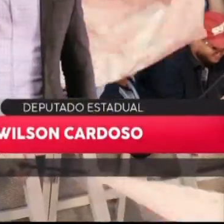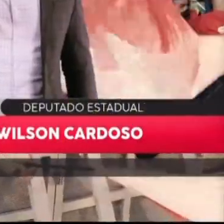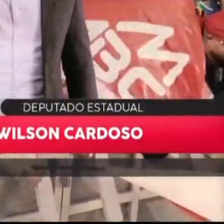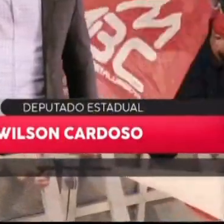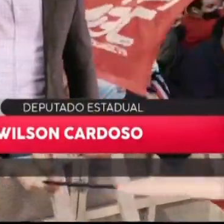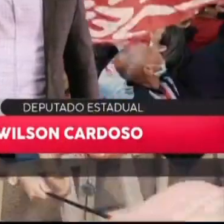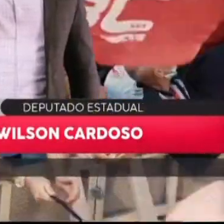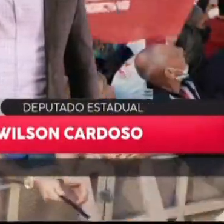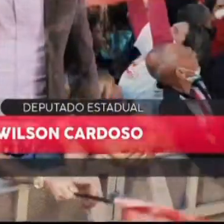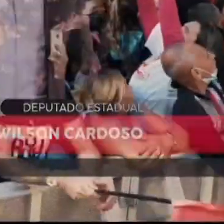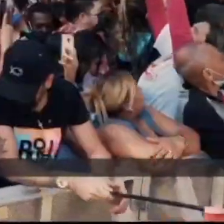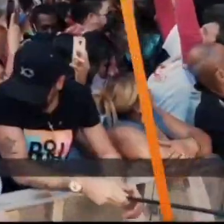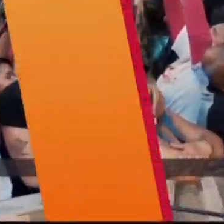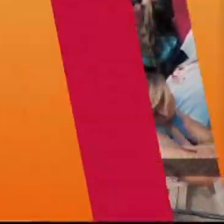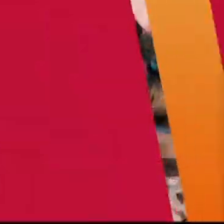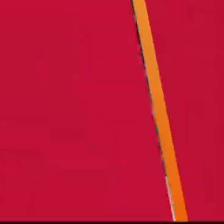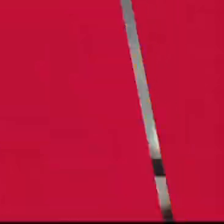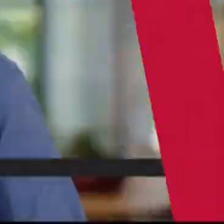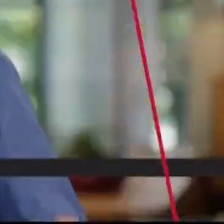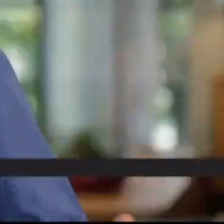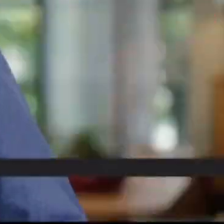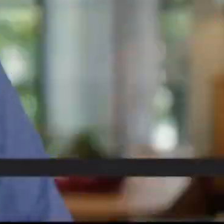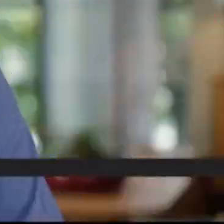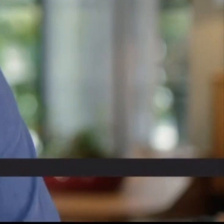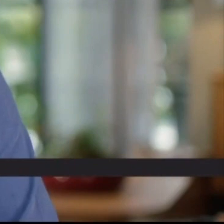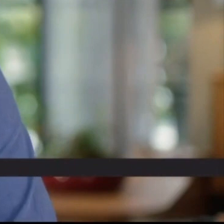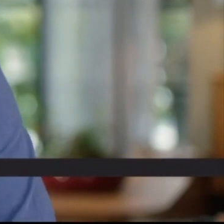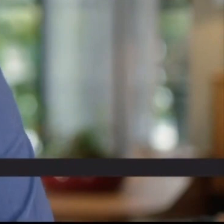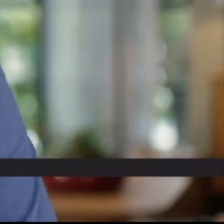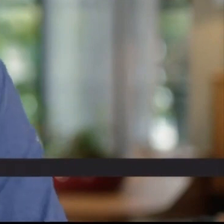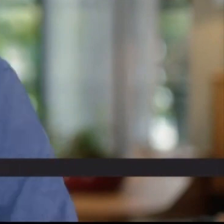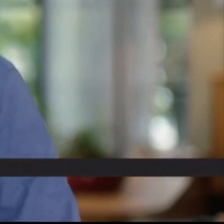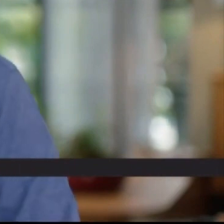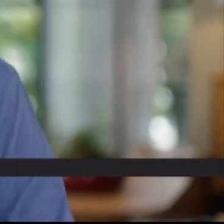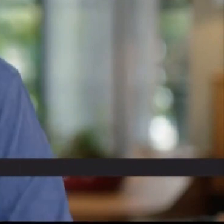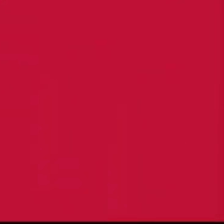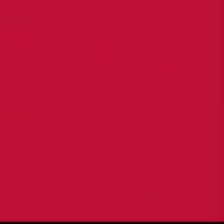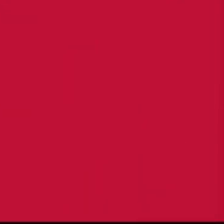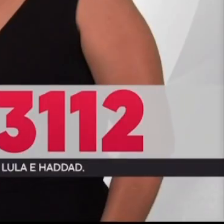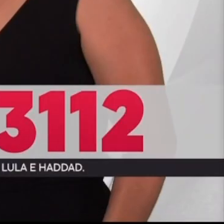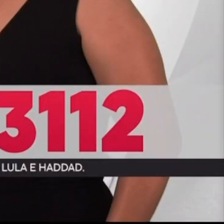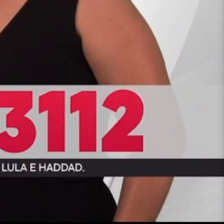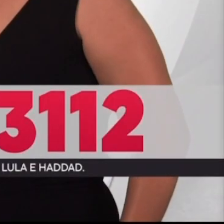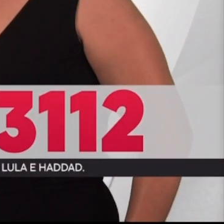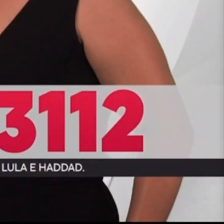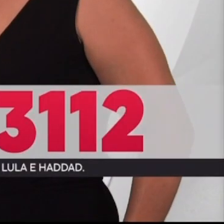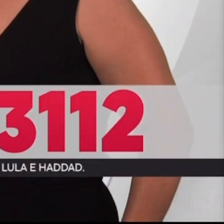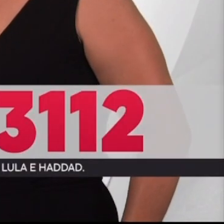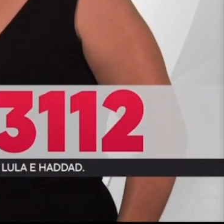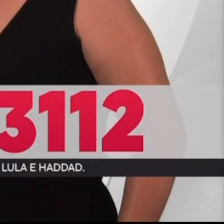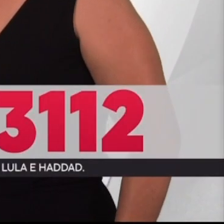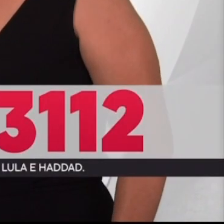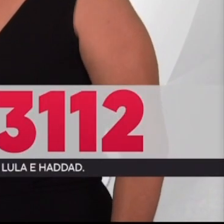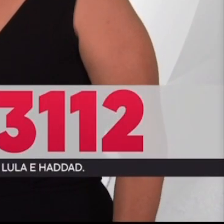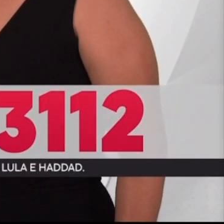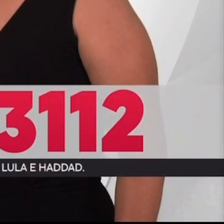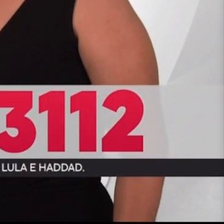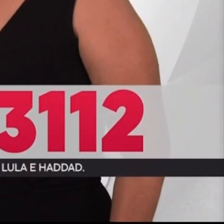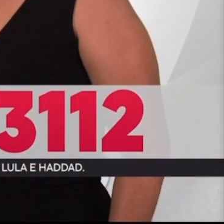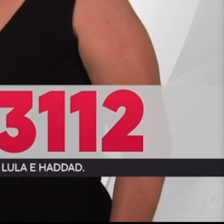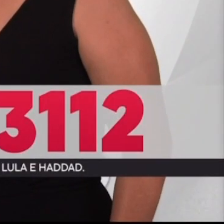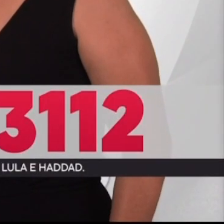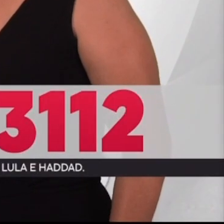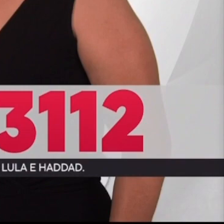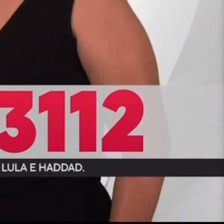Renda básica cidadania, universal e incondicional já. Vote nos candidatos do PT, vote 13. A esperança vai sorrir de novo. Para